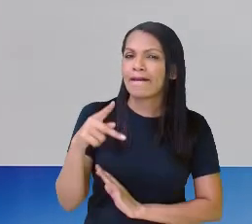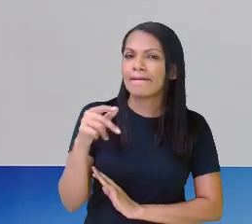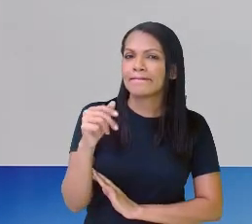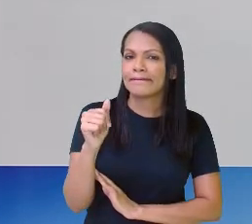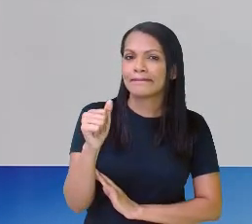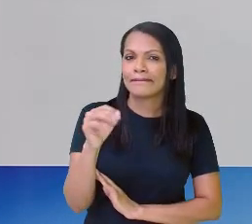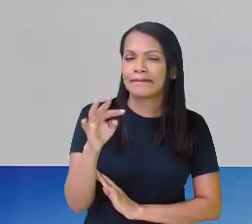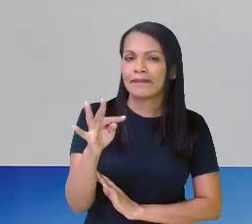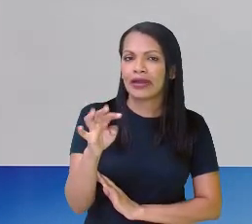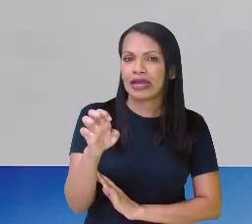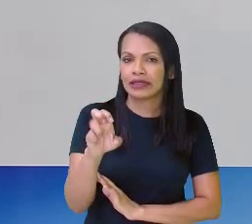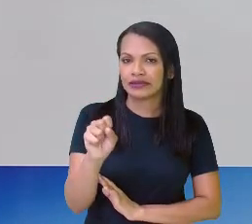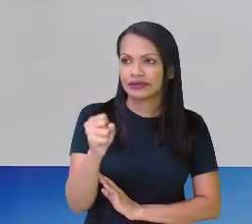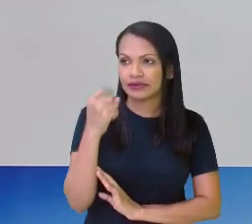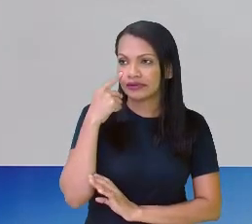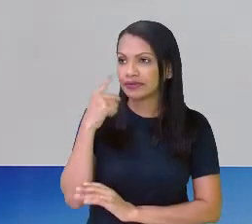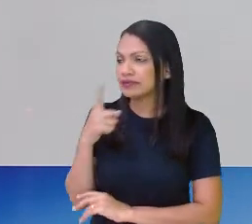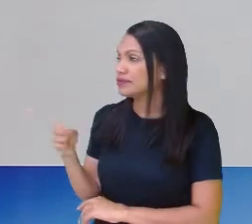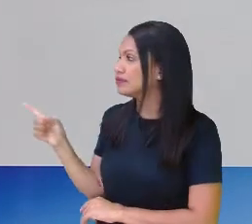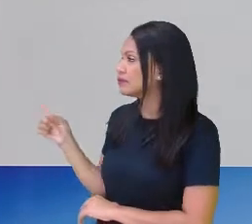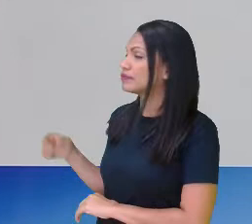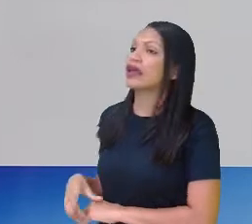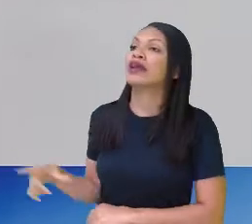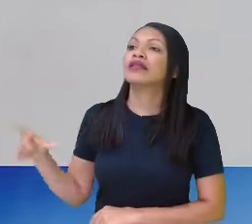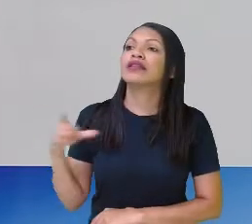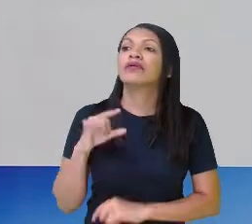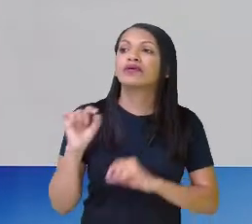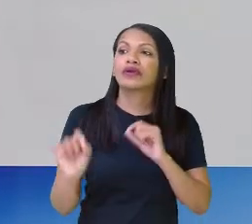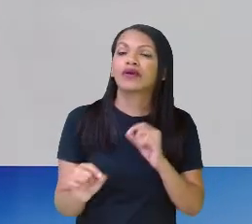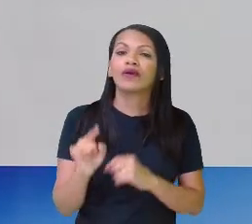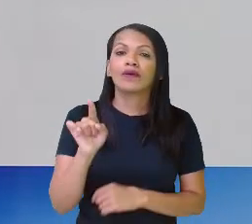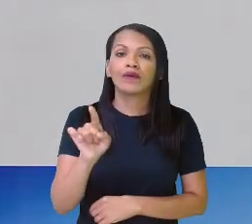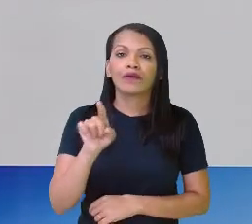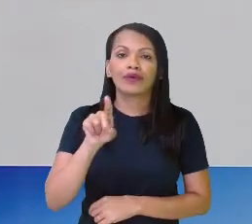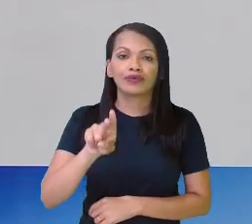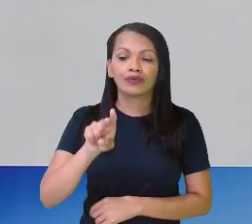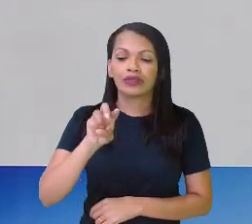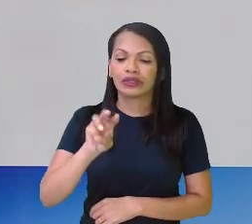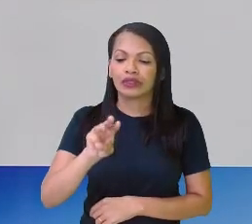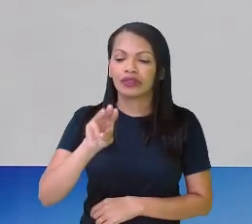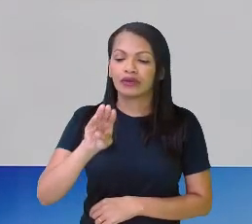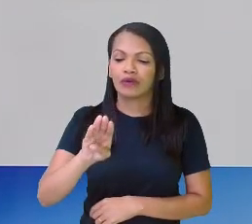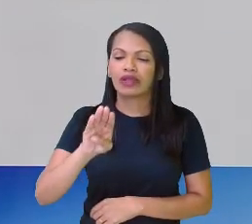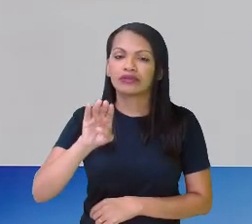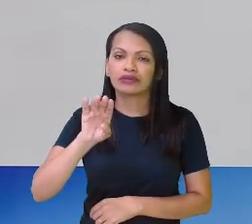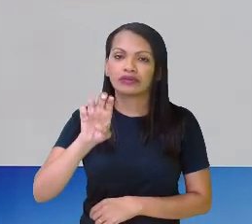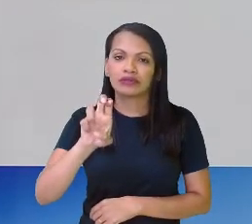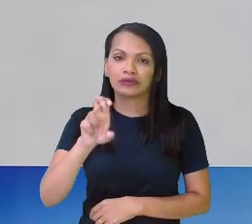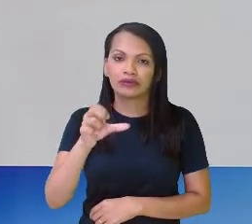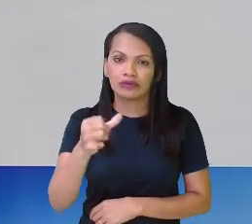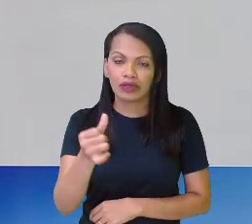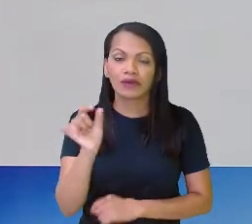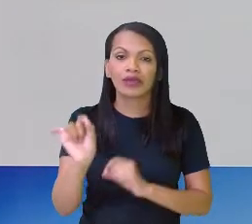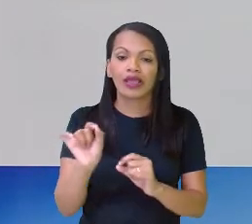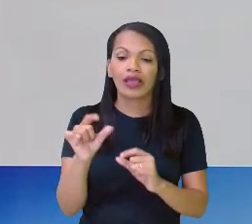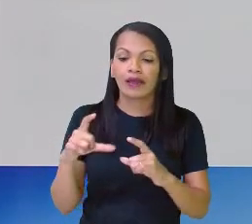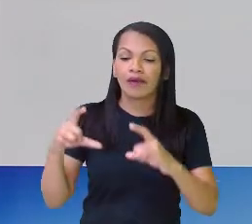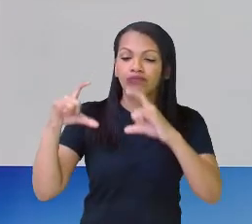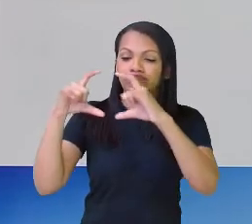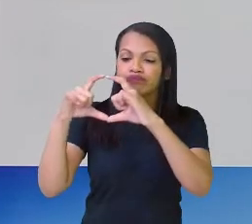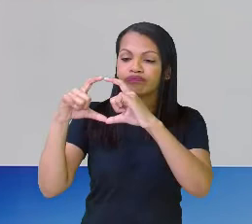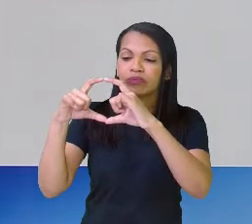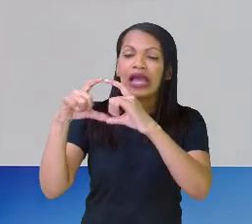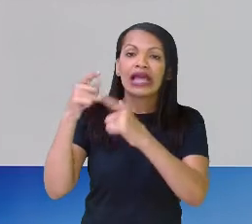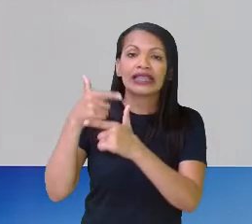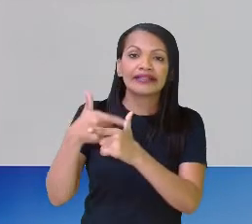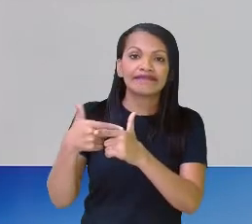Uma, duas, três, quatro, cinco, seis. Não foram seis partes? O inteiro não foi dividido